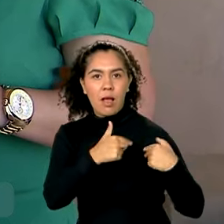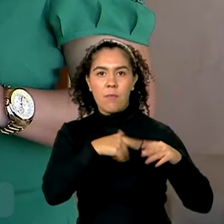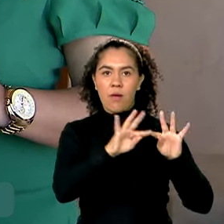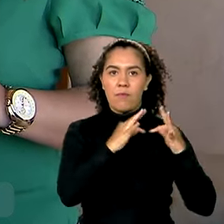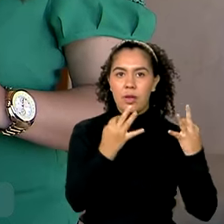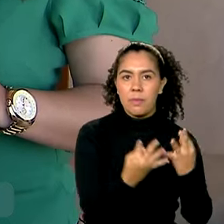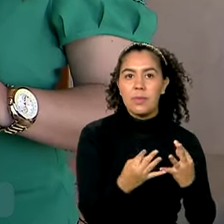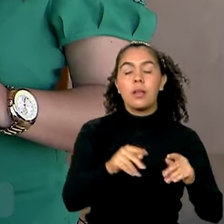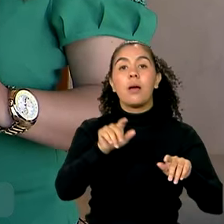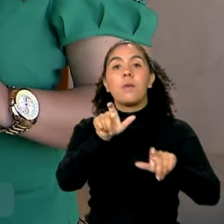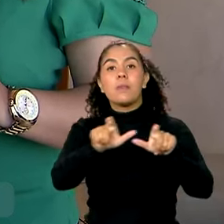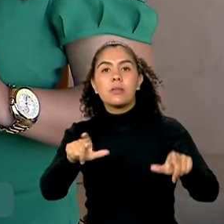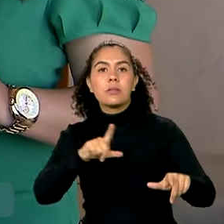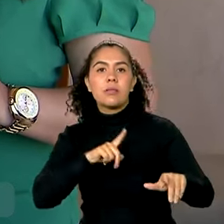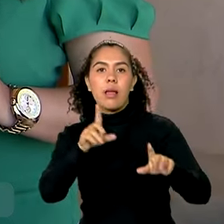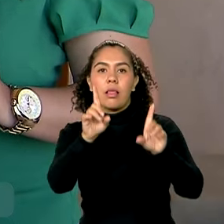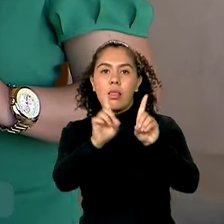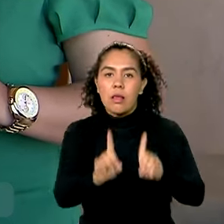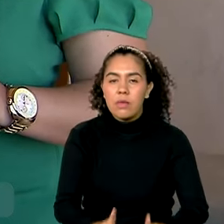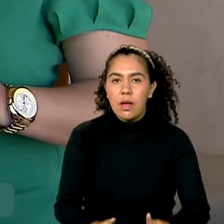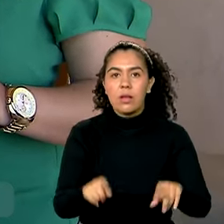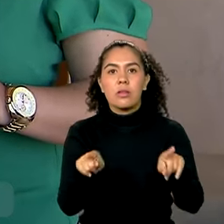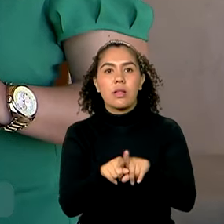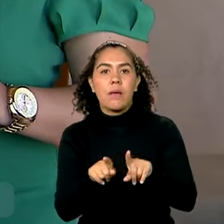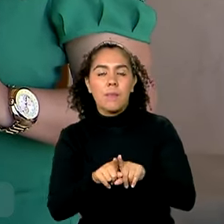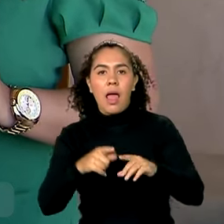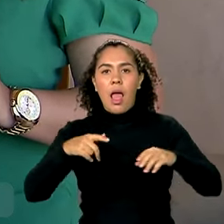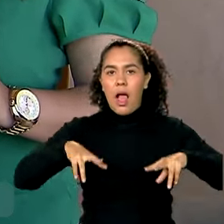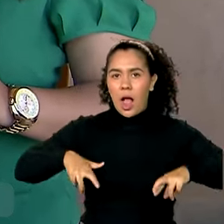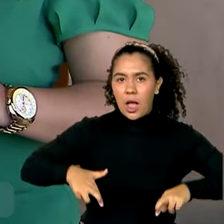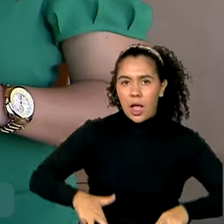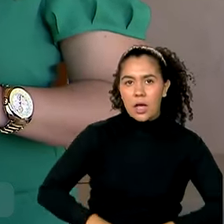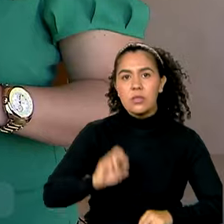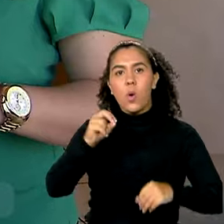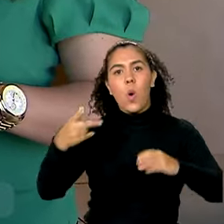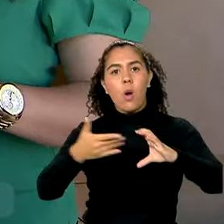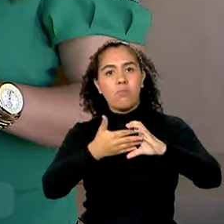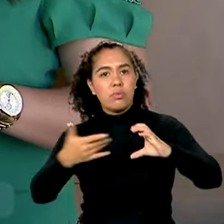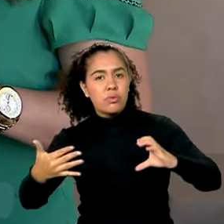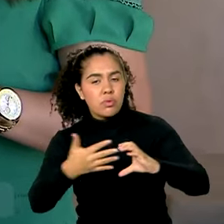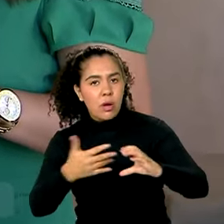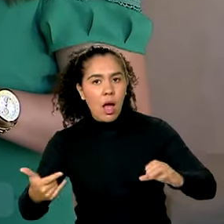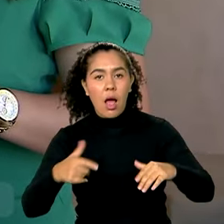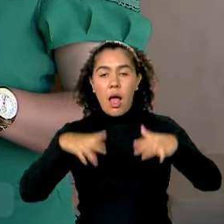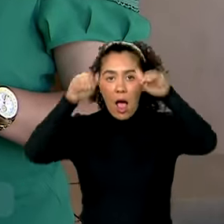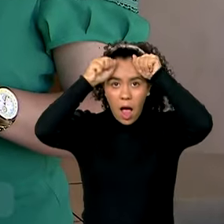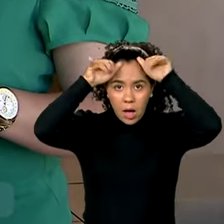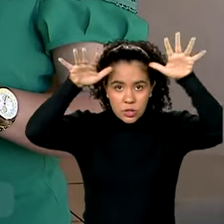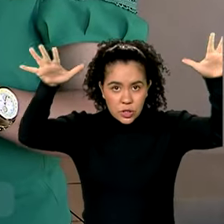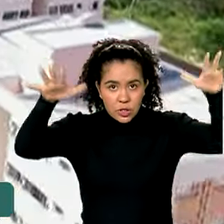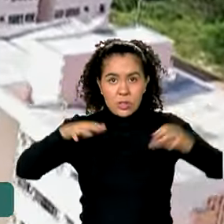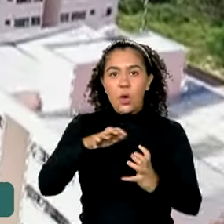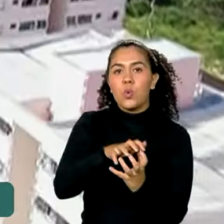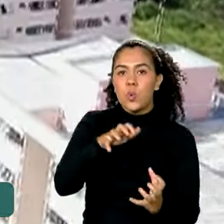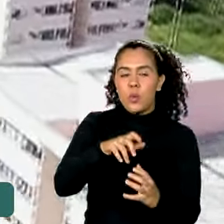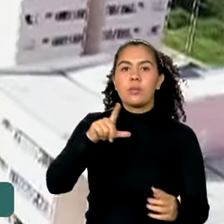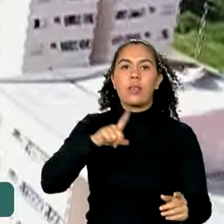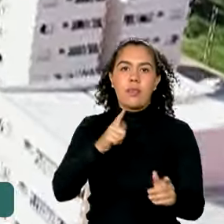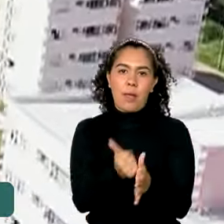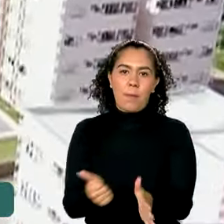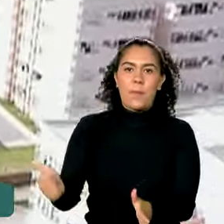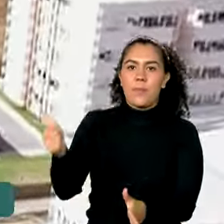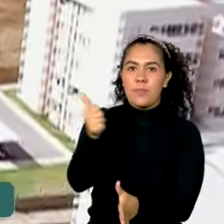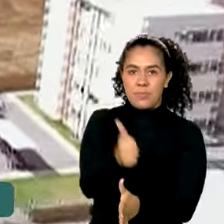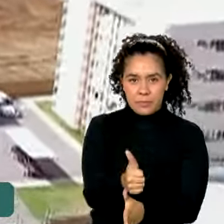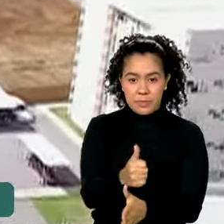com deficiência câncer ou doenças raras autistas e idosos também tem prioridade agora o Minha